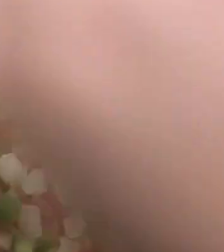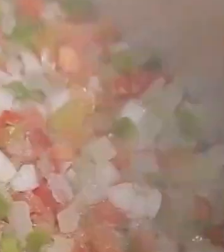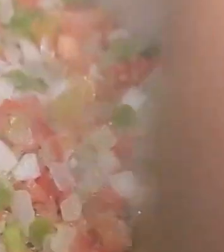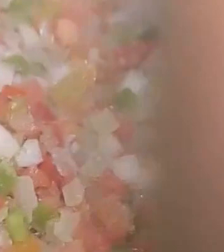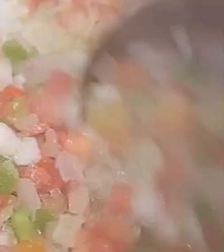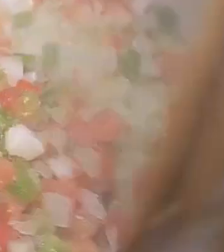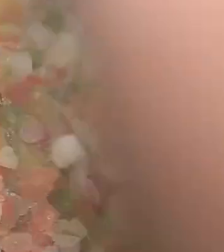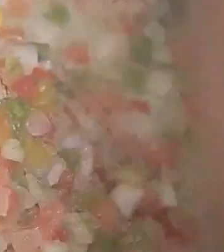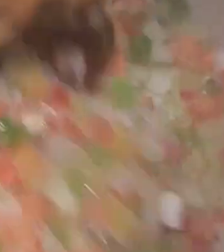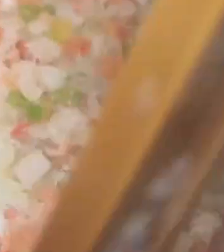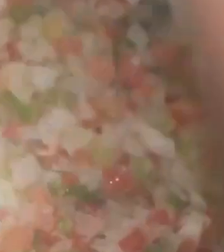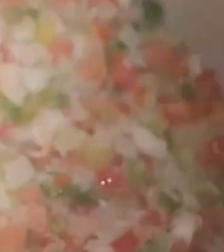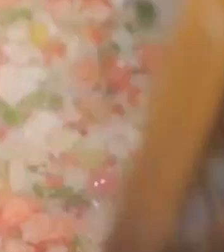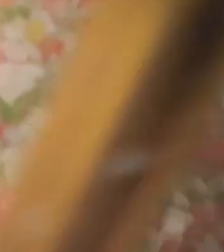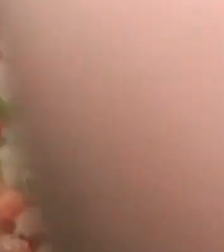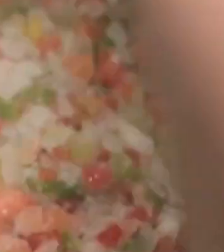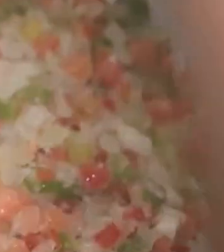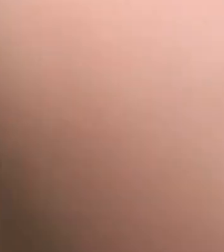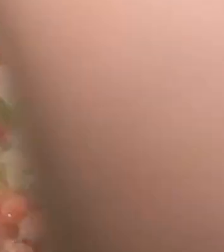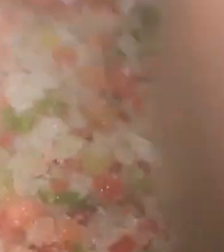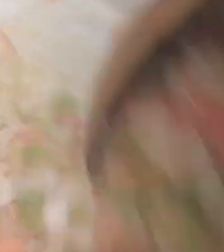Tô uma mexida.